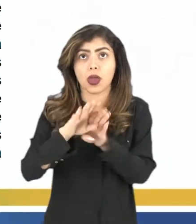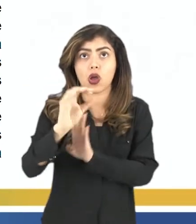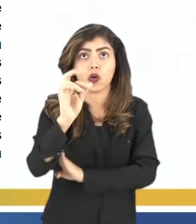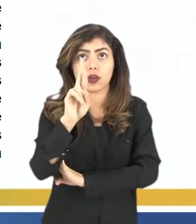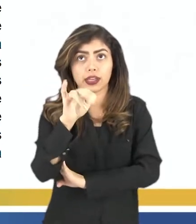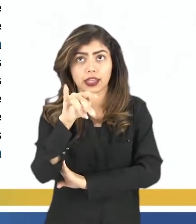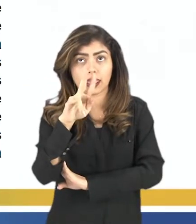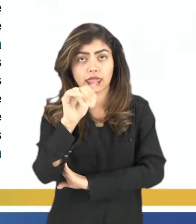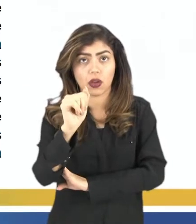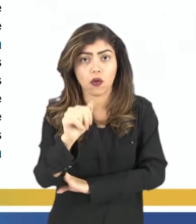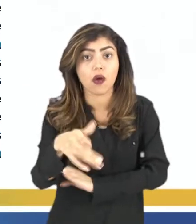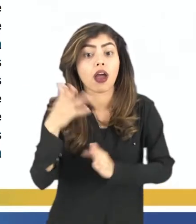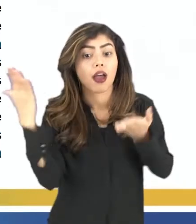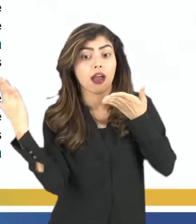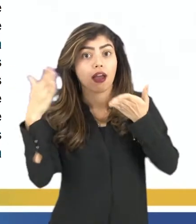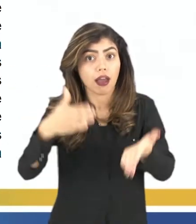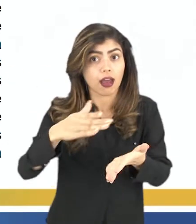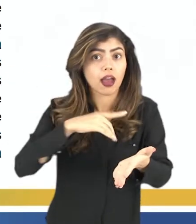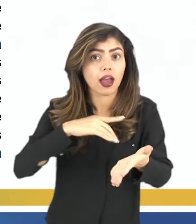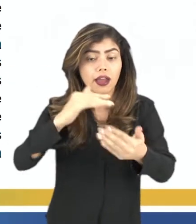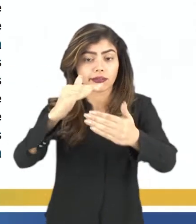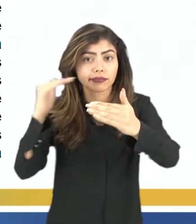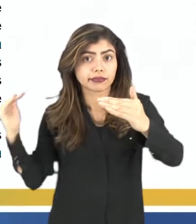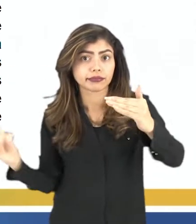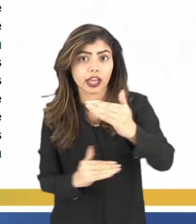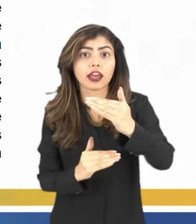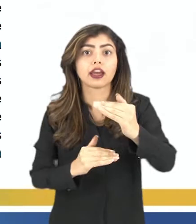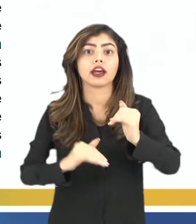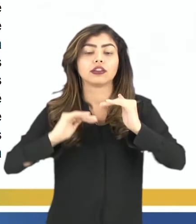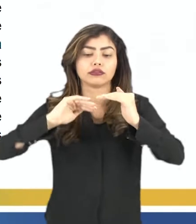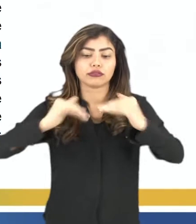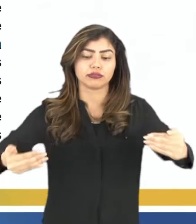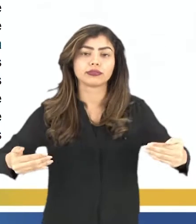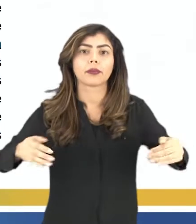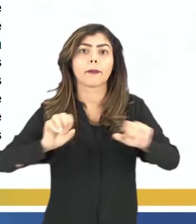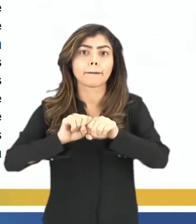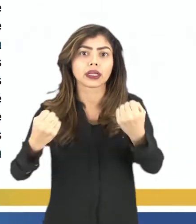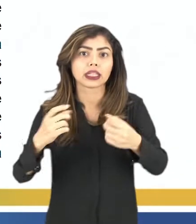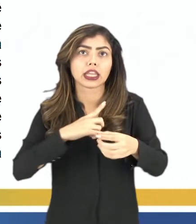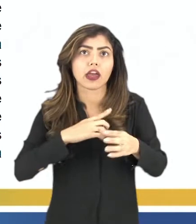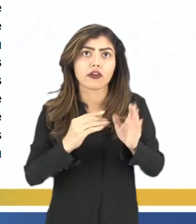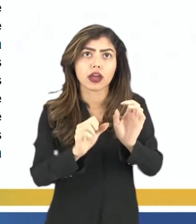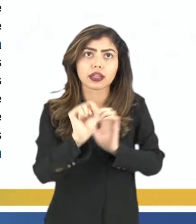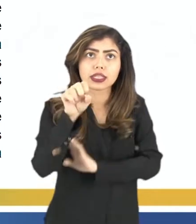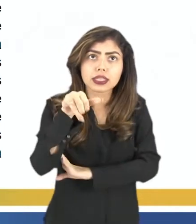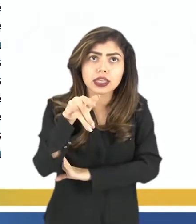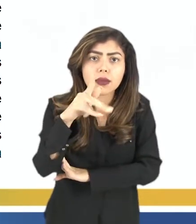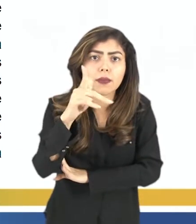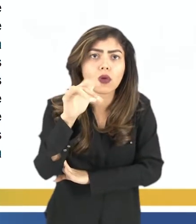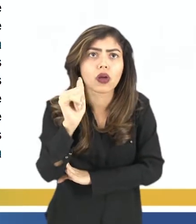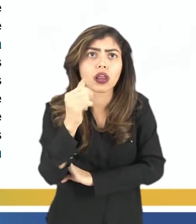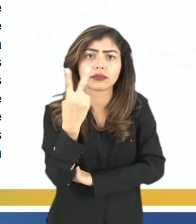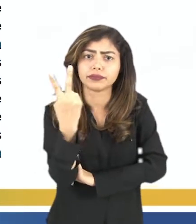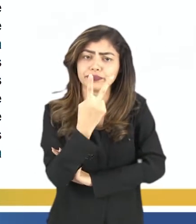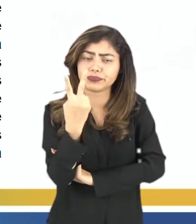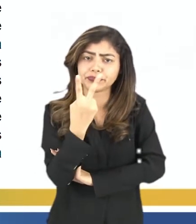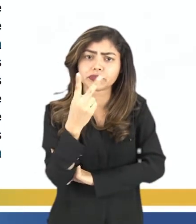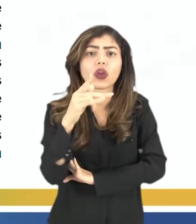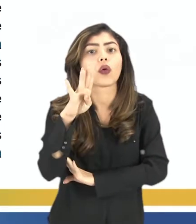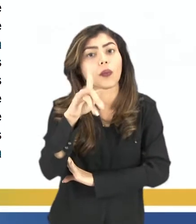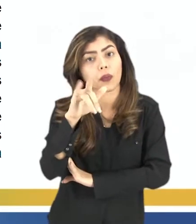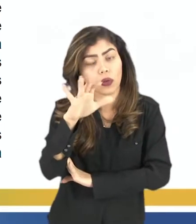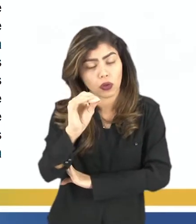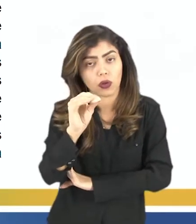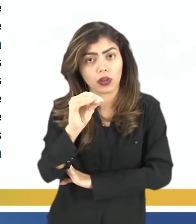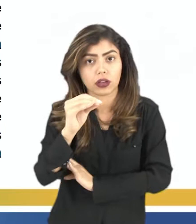decisão, né? Que levou, aí, a queda do muro, ela é símbolo da separação entre esses blocos,